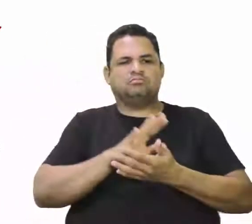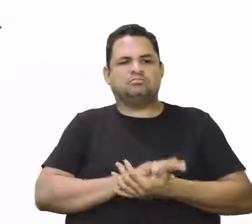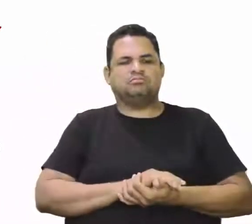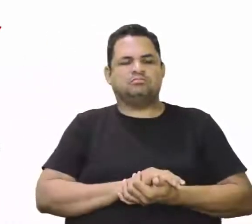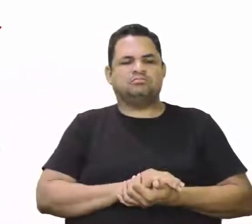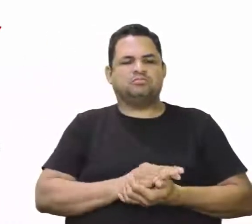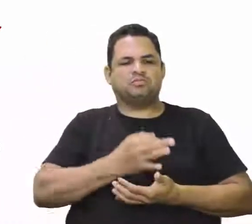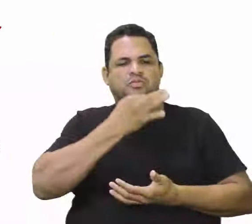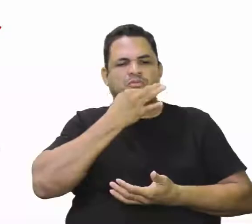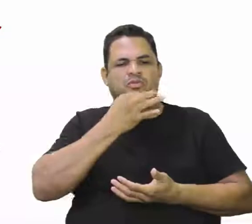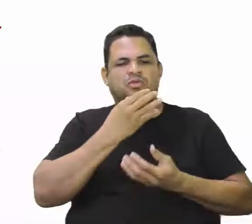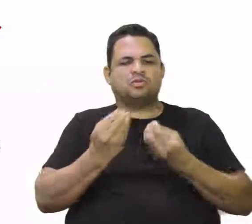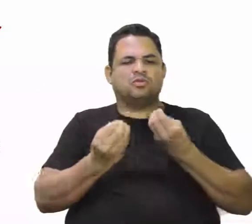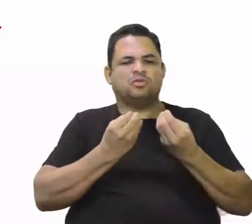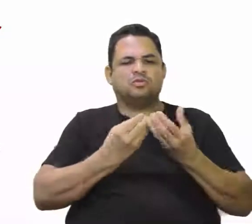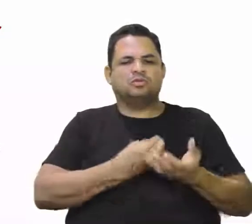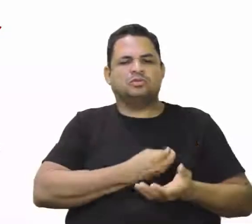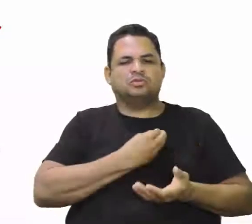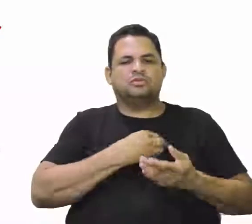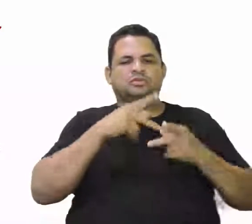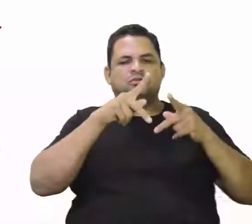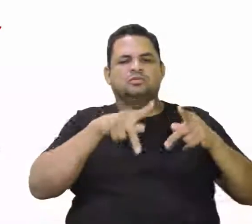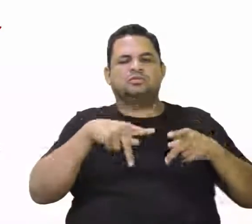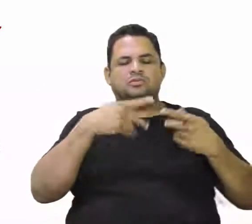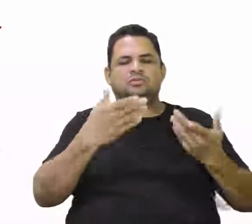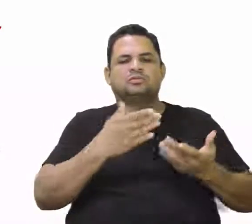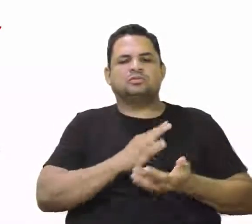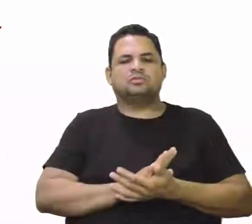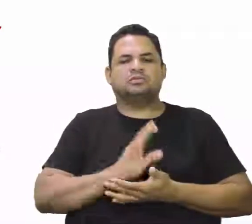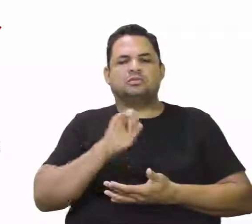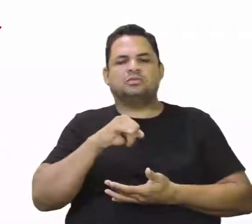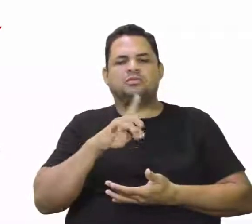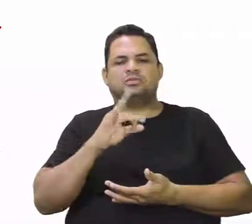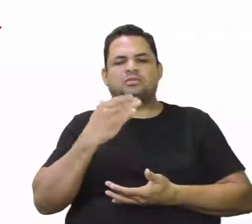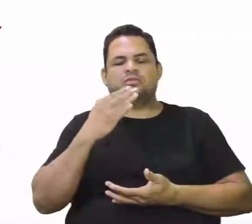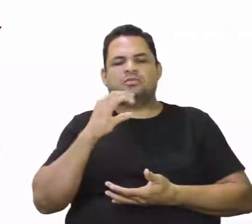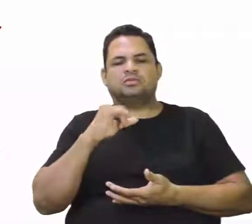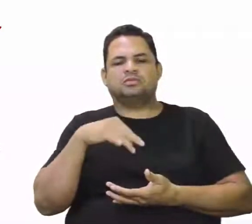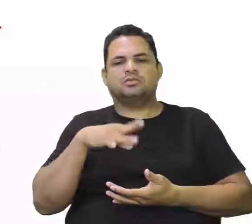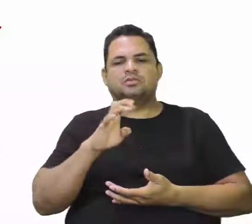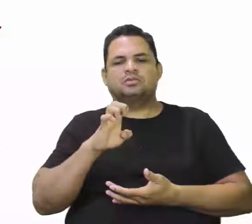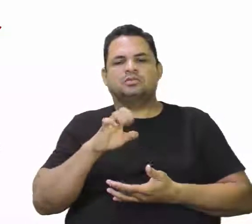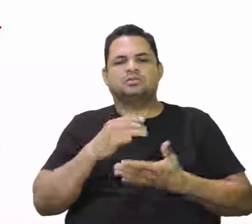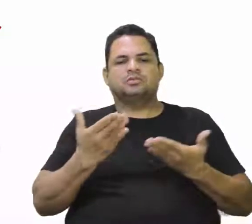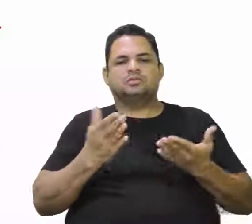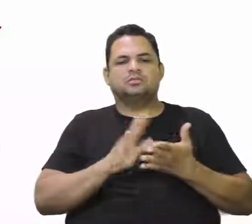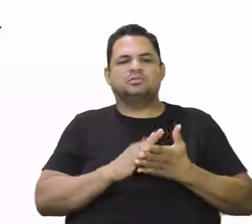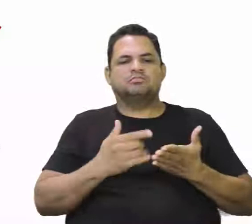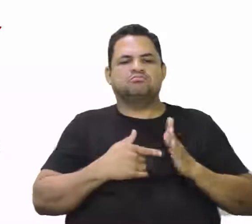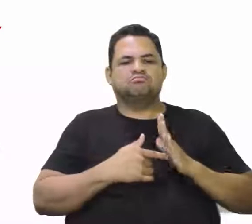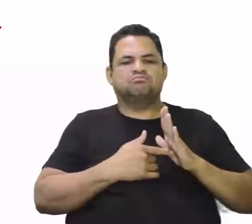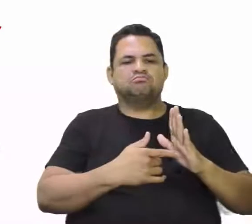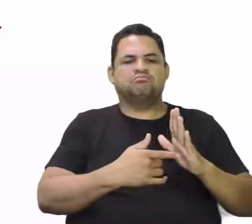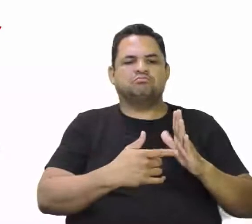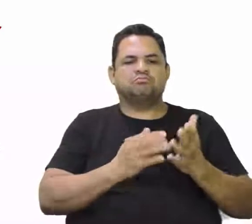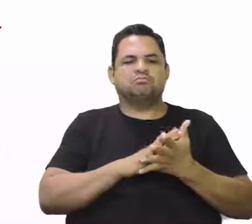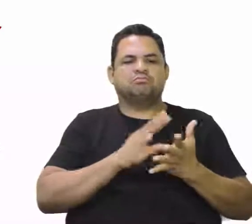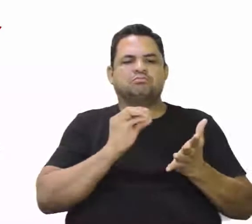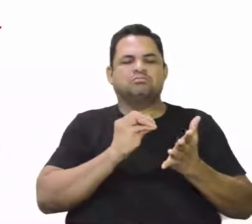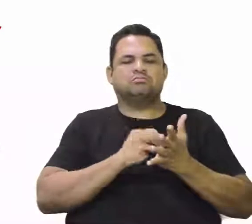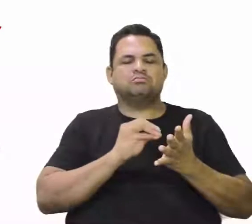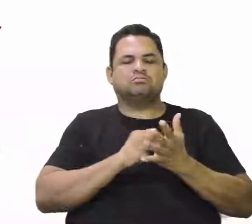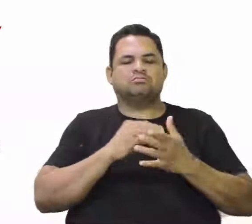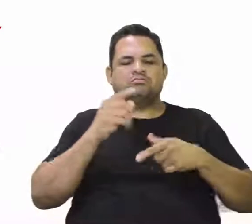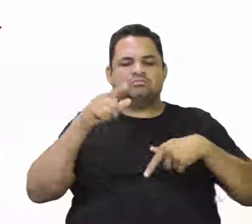É criticar o modo de vida dos povos autóctones para evidenciar a